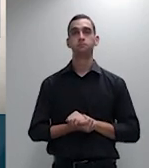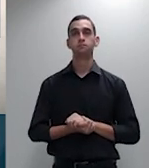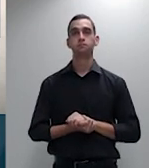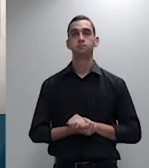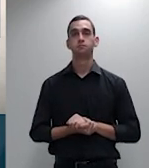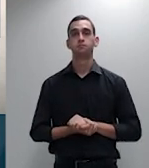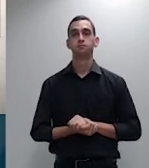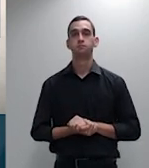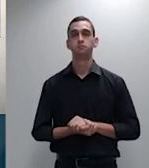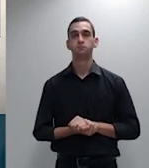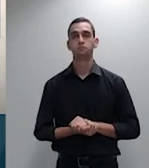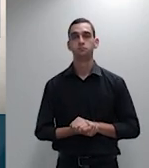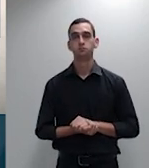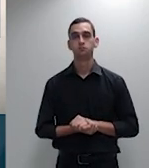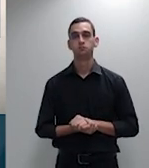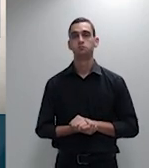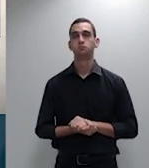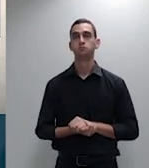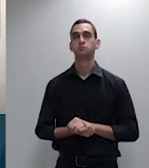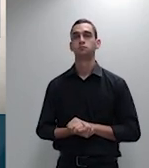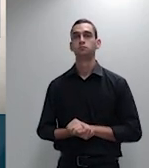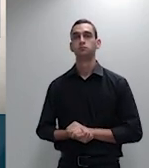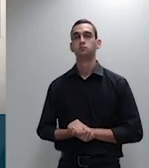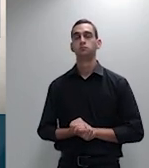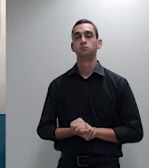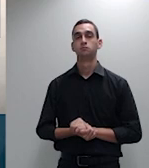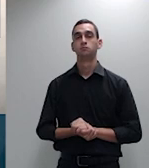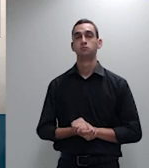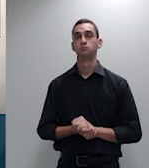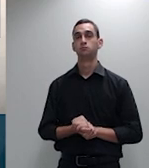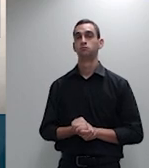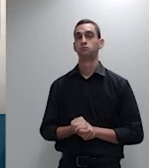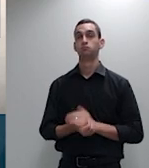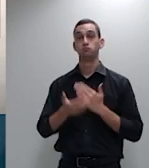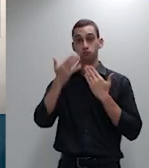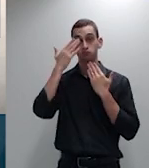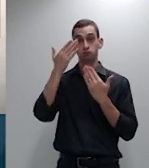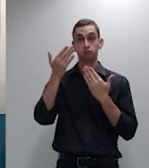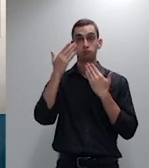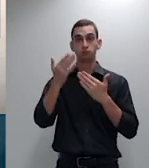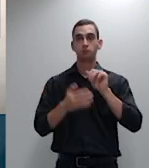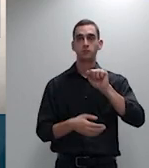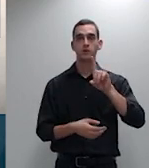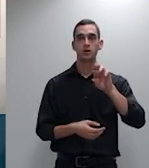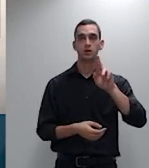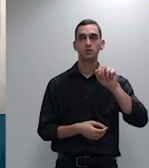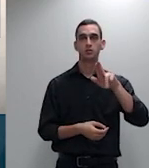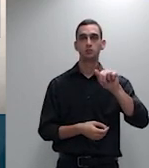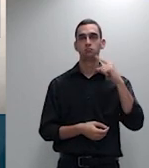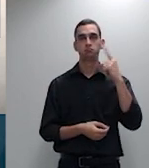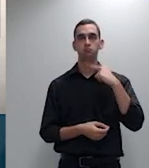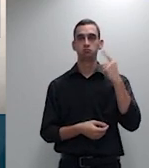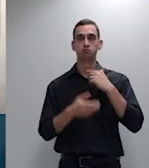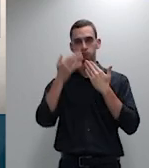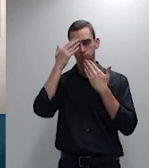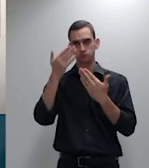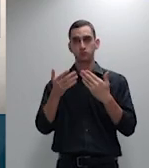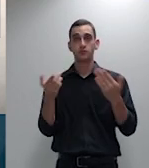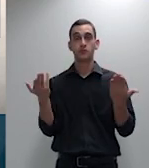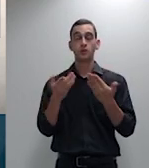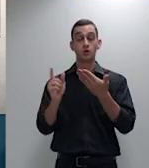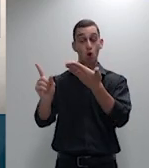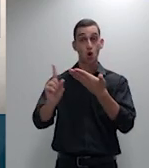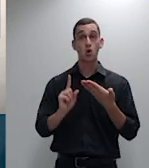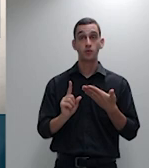muito obrigado doutora Adriana e convido na sequência o doutor Renato Bastos